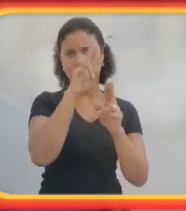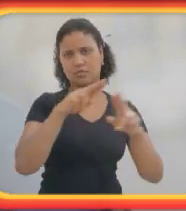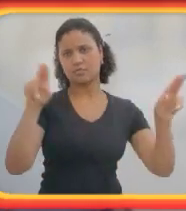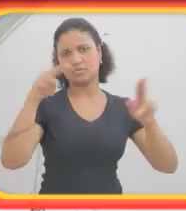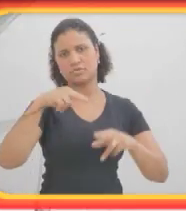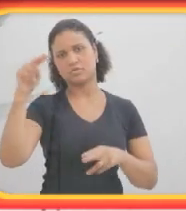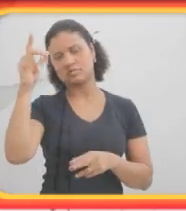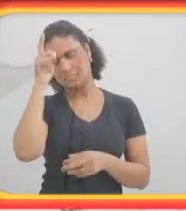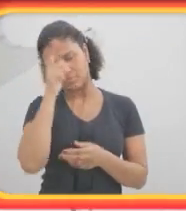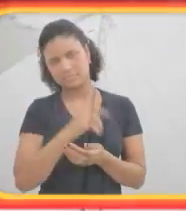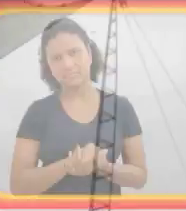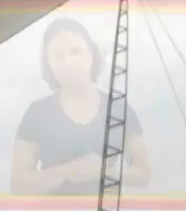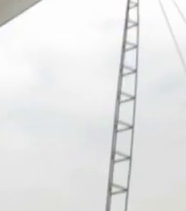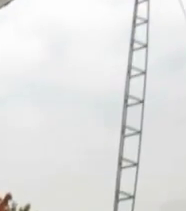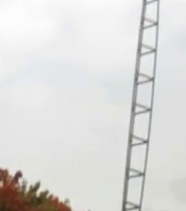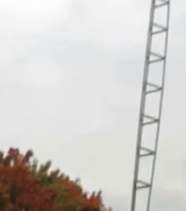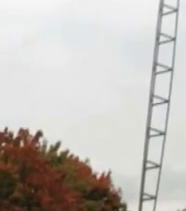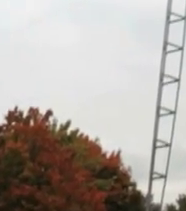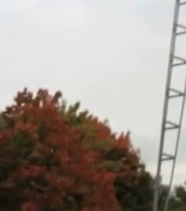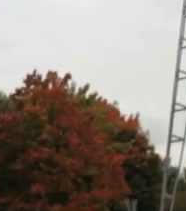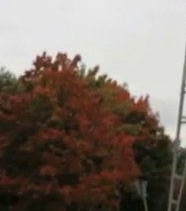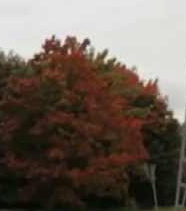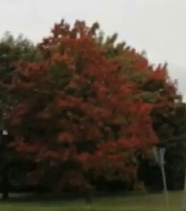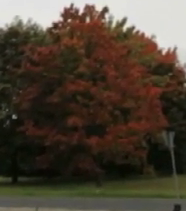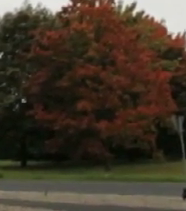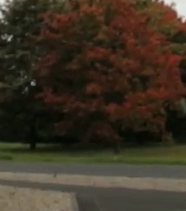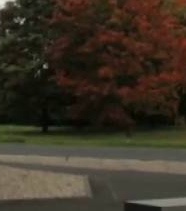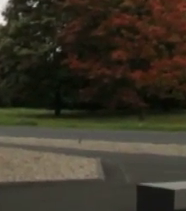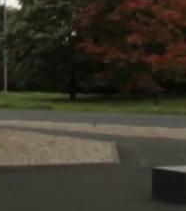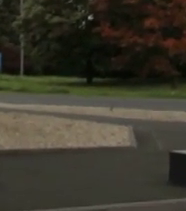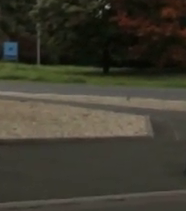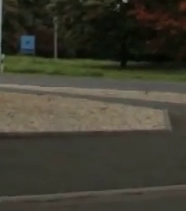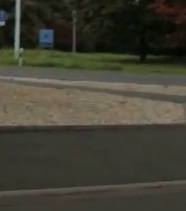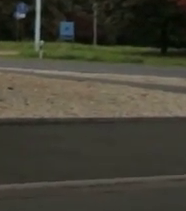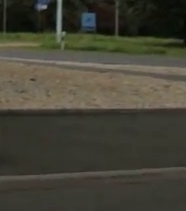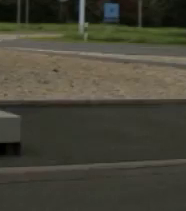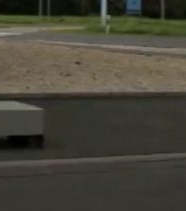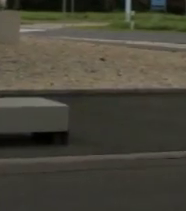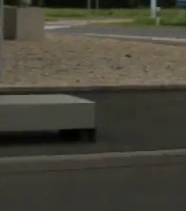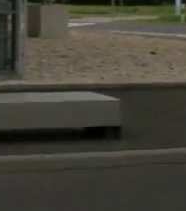da Alemanha. Peter caminha pela rua e chega à calçada de um prédio.